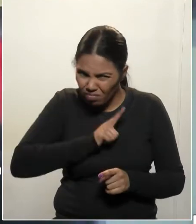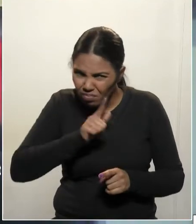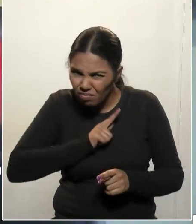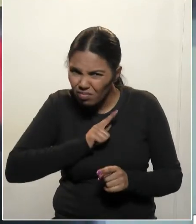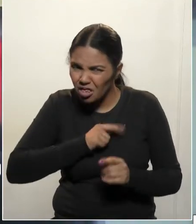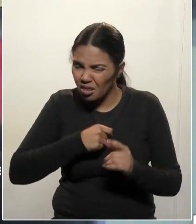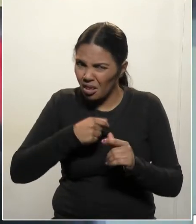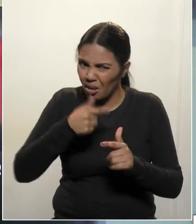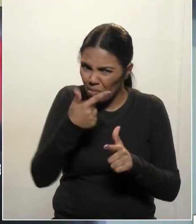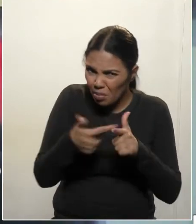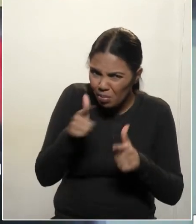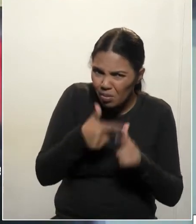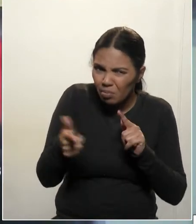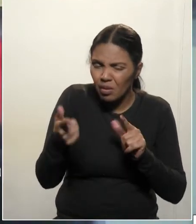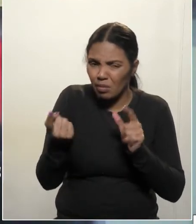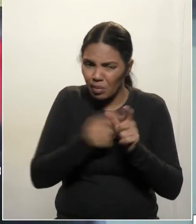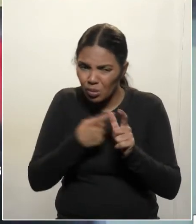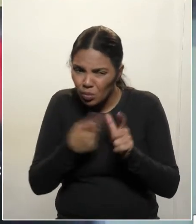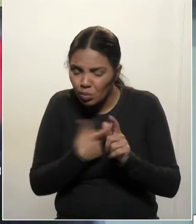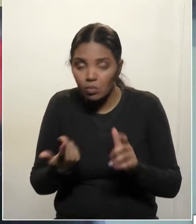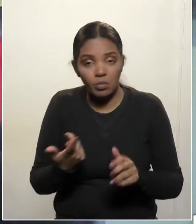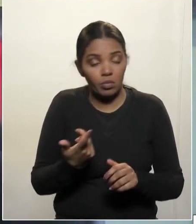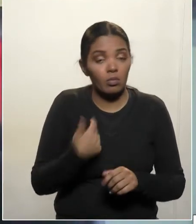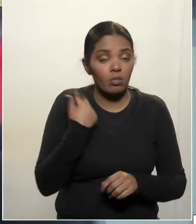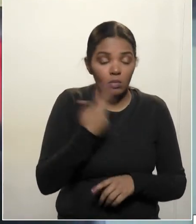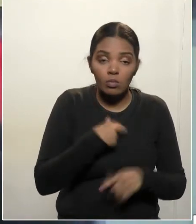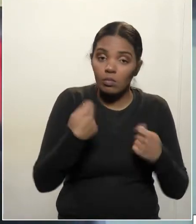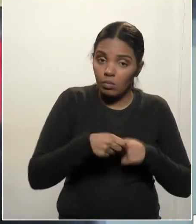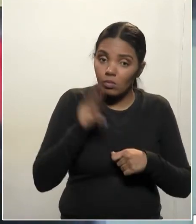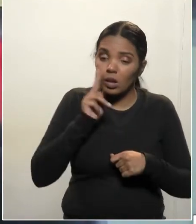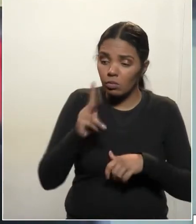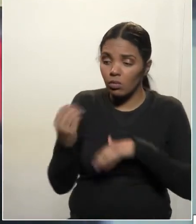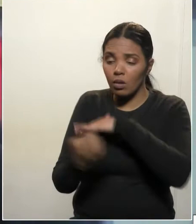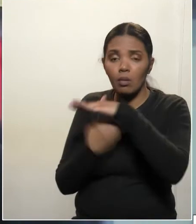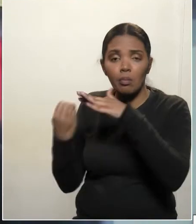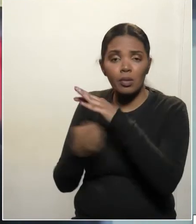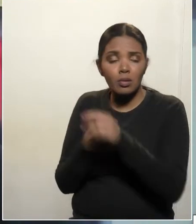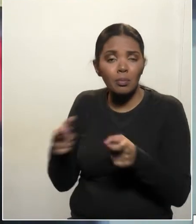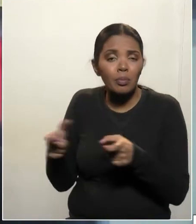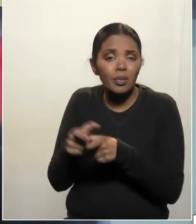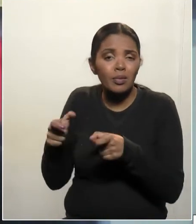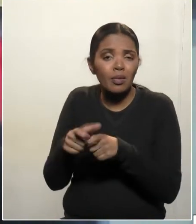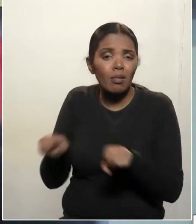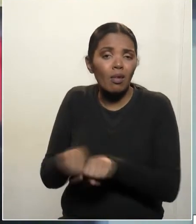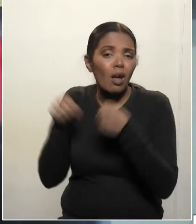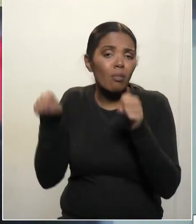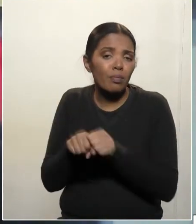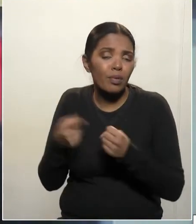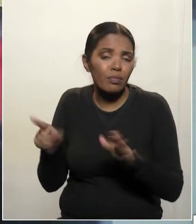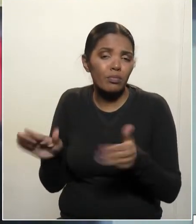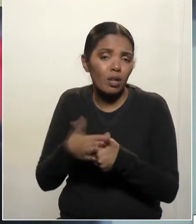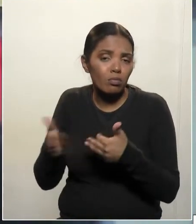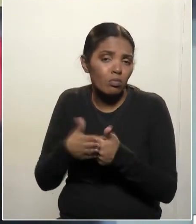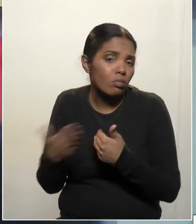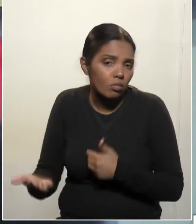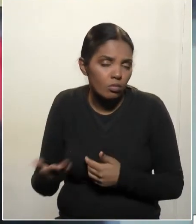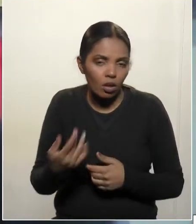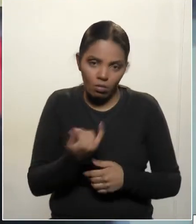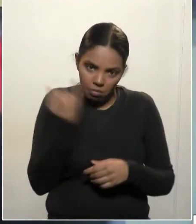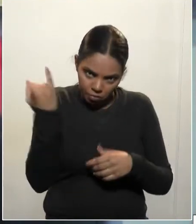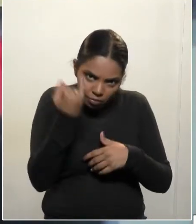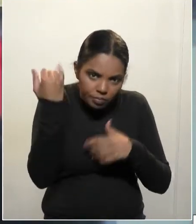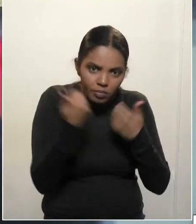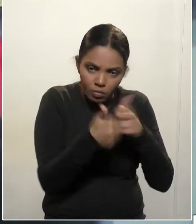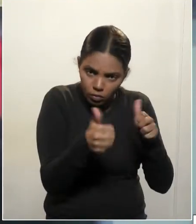ser olhada também para as centenas ou milhares de pequenas e médias empresas que estão quebrando. Todos estão quebrando. É importante o transporte? É